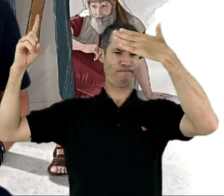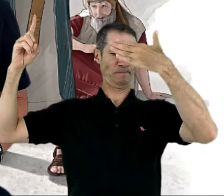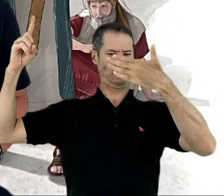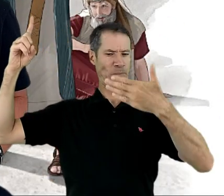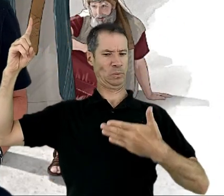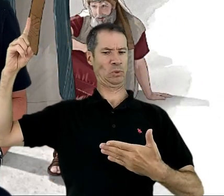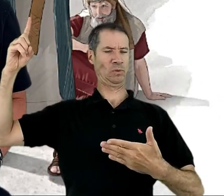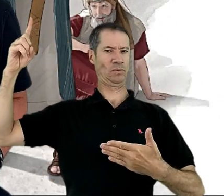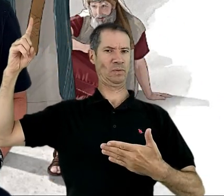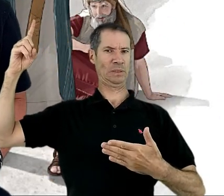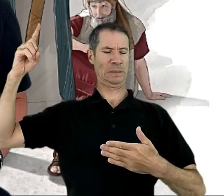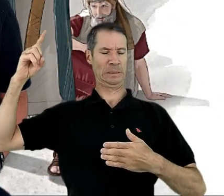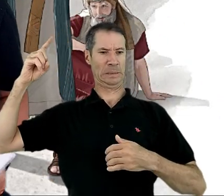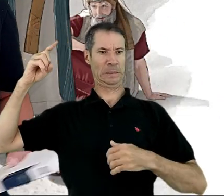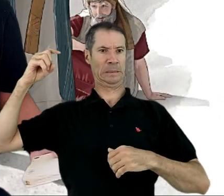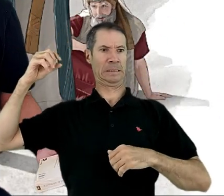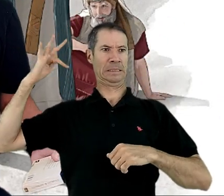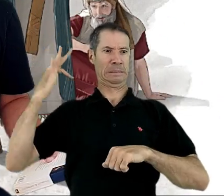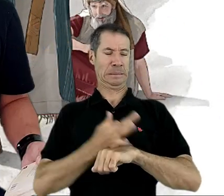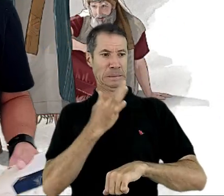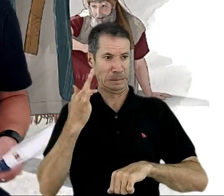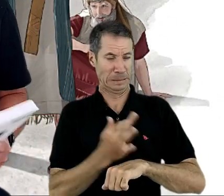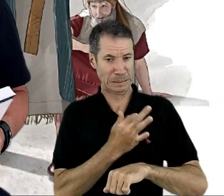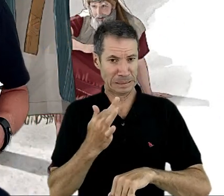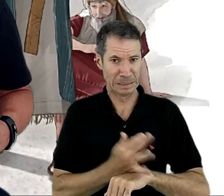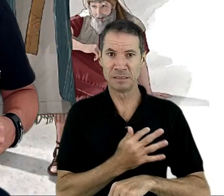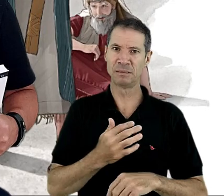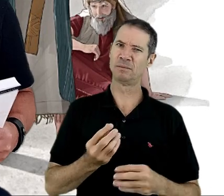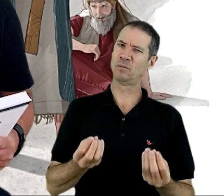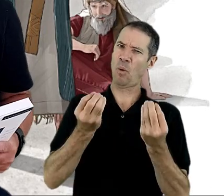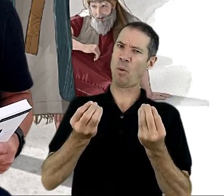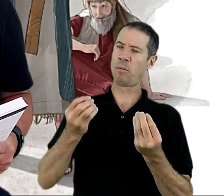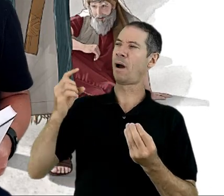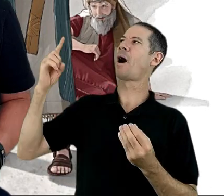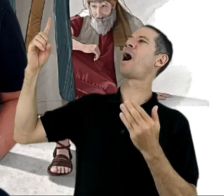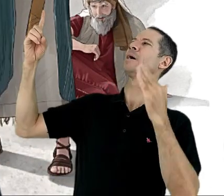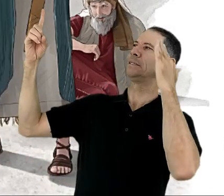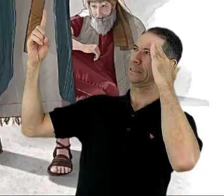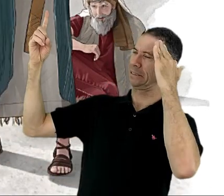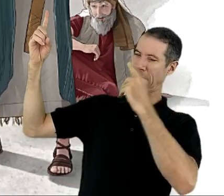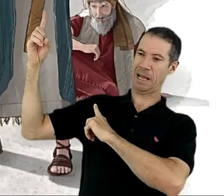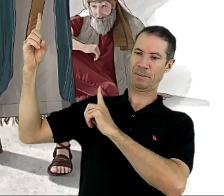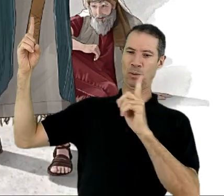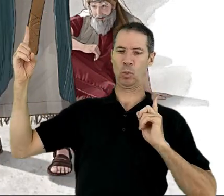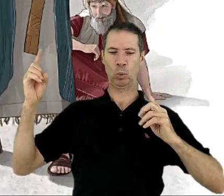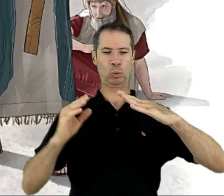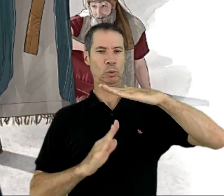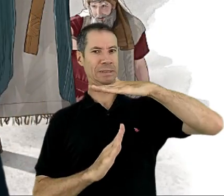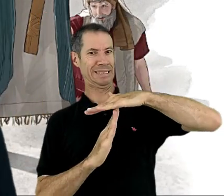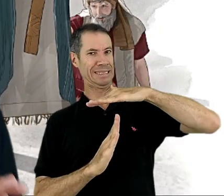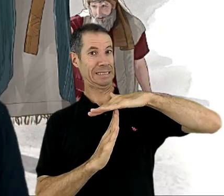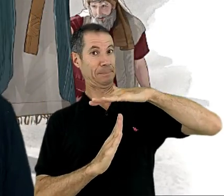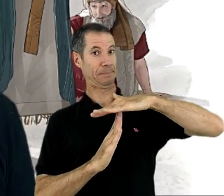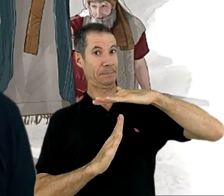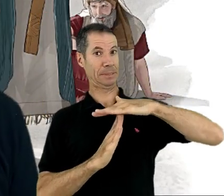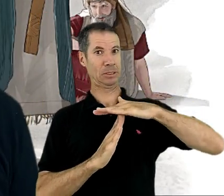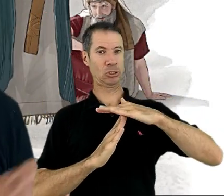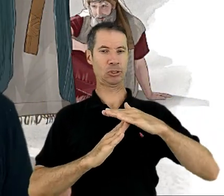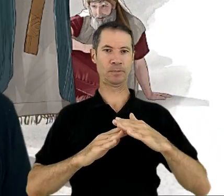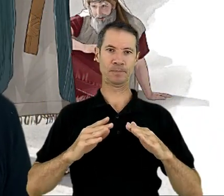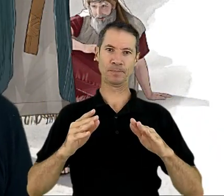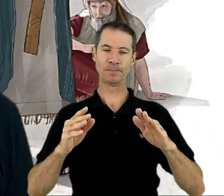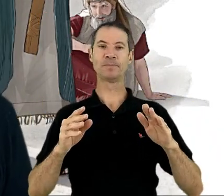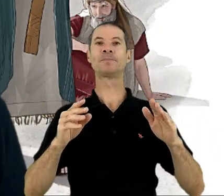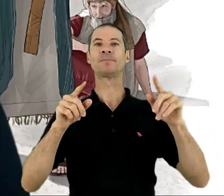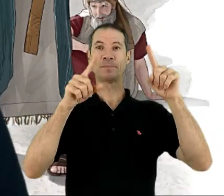podemos suportar. Claro que não. Deus sabe o nosso limite. Agora aqui eu vou tirar um parênteses aqui